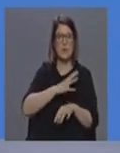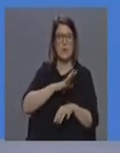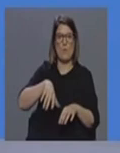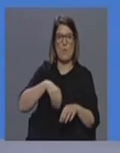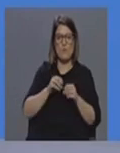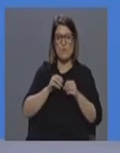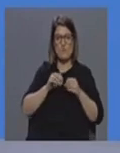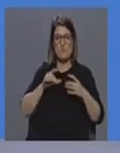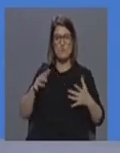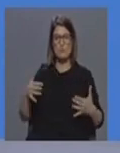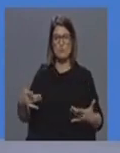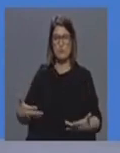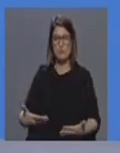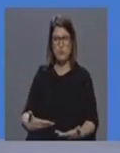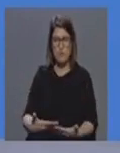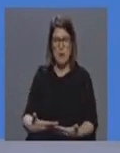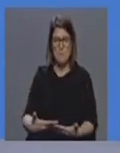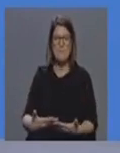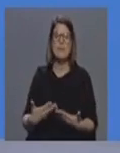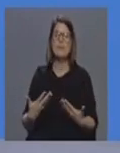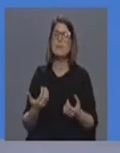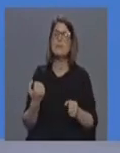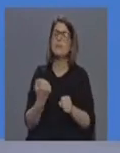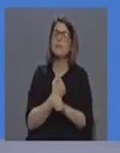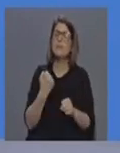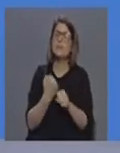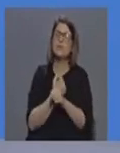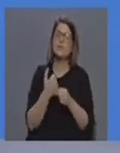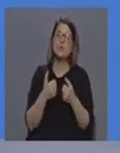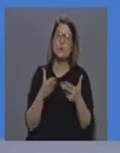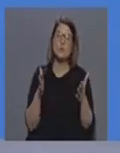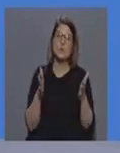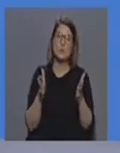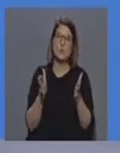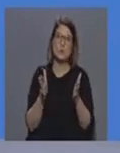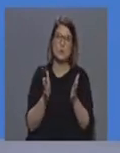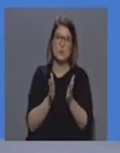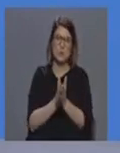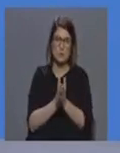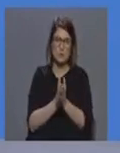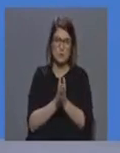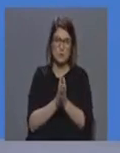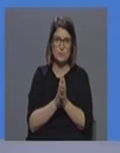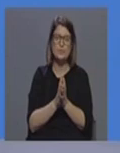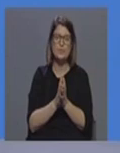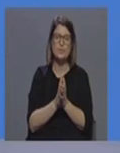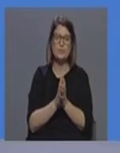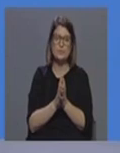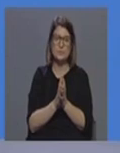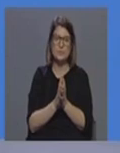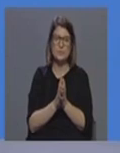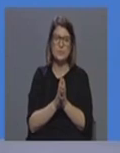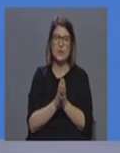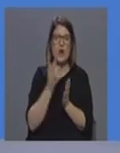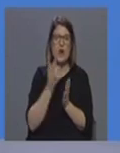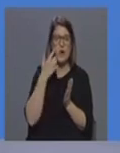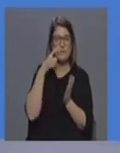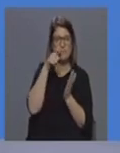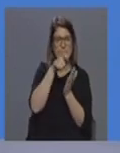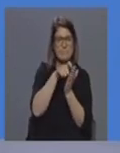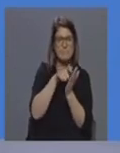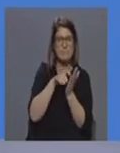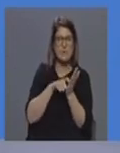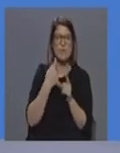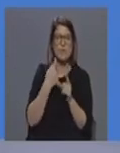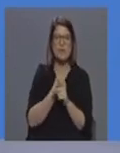todos os serviços têm feito um levantamento de o que